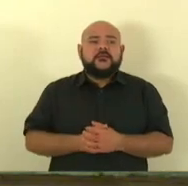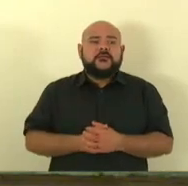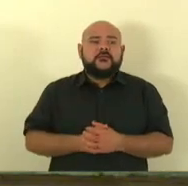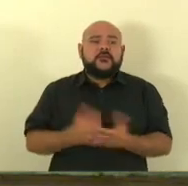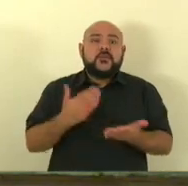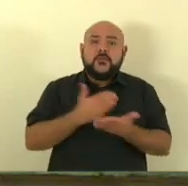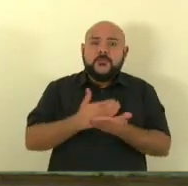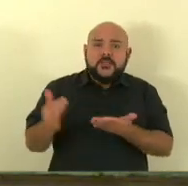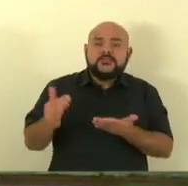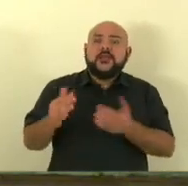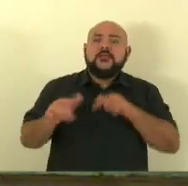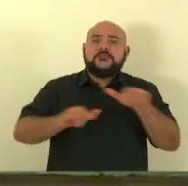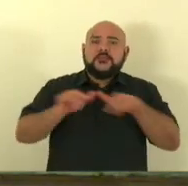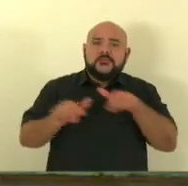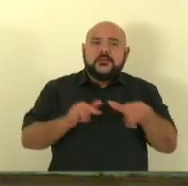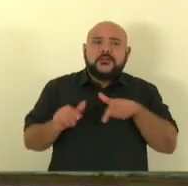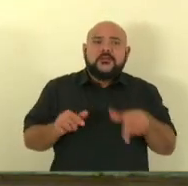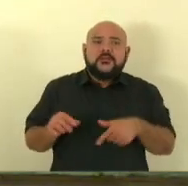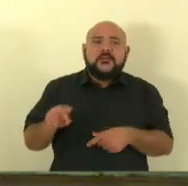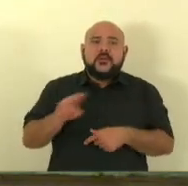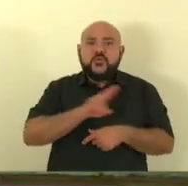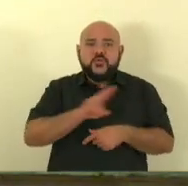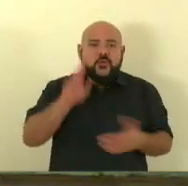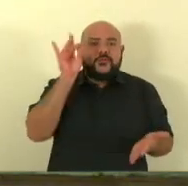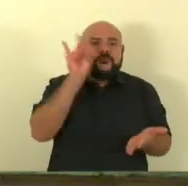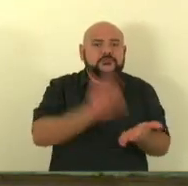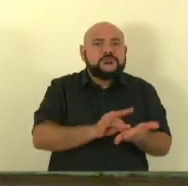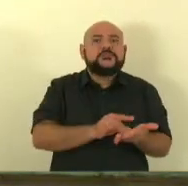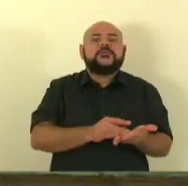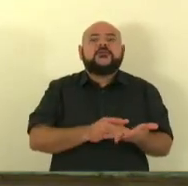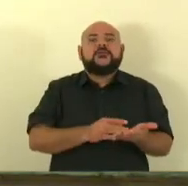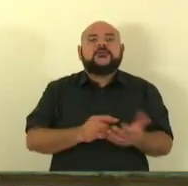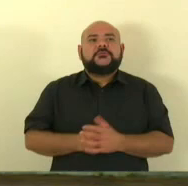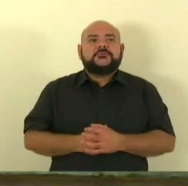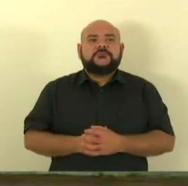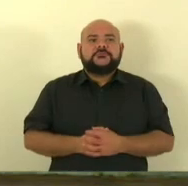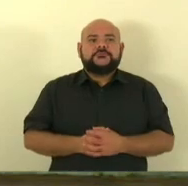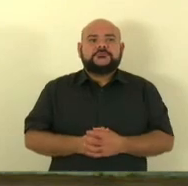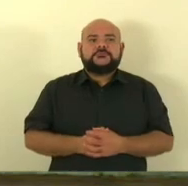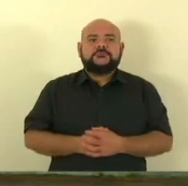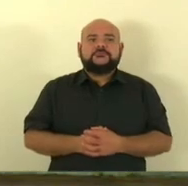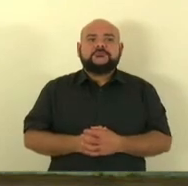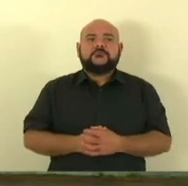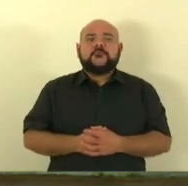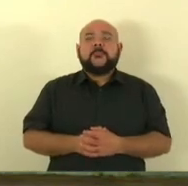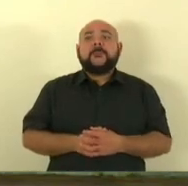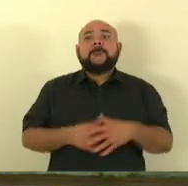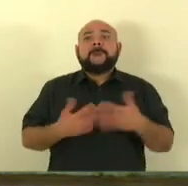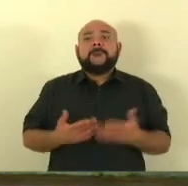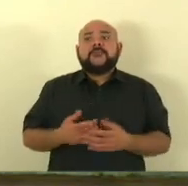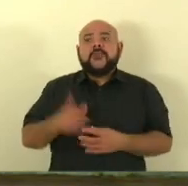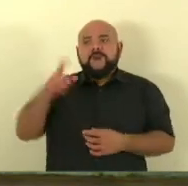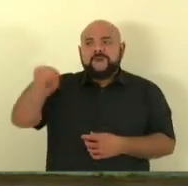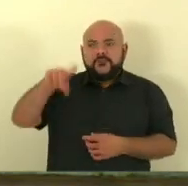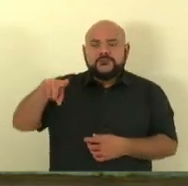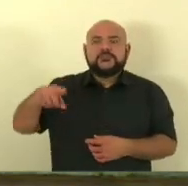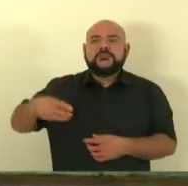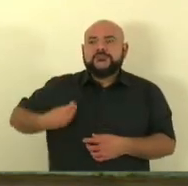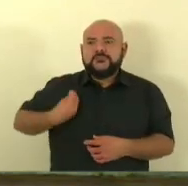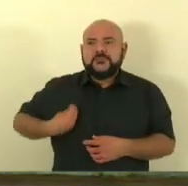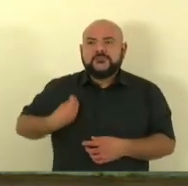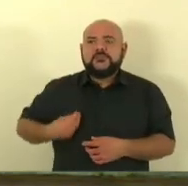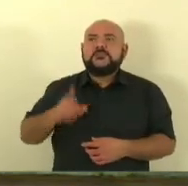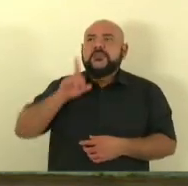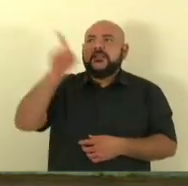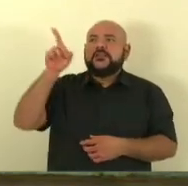ser nomeado a nomeação e vocês que estão aqui na